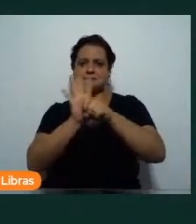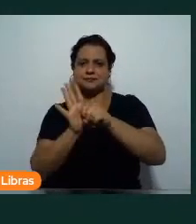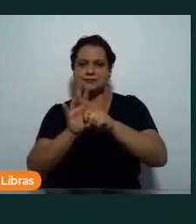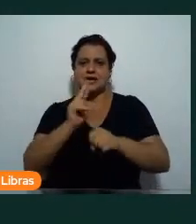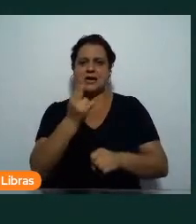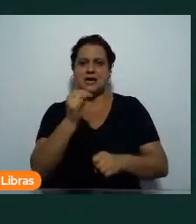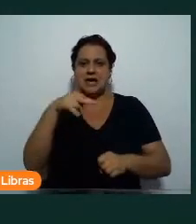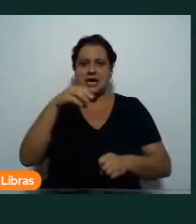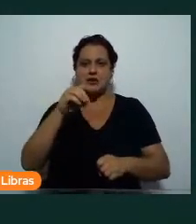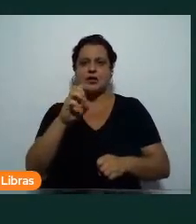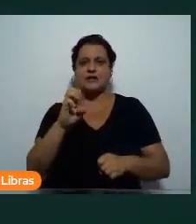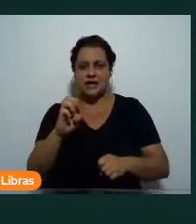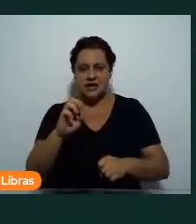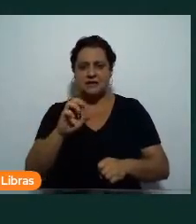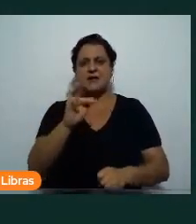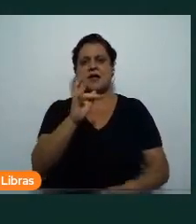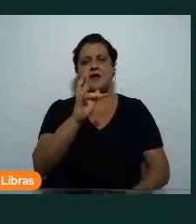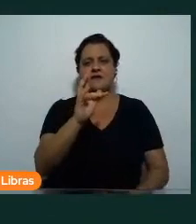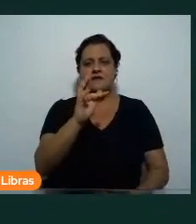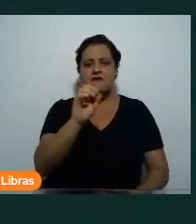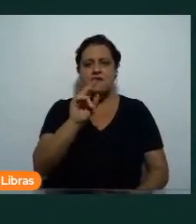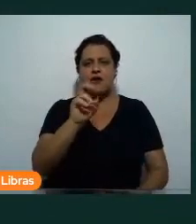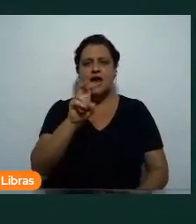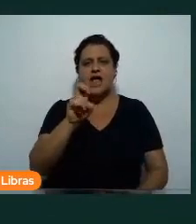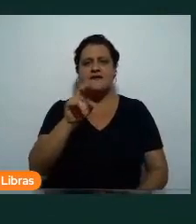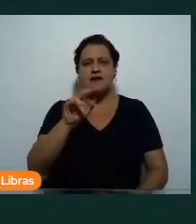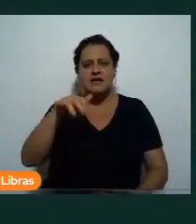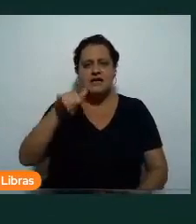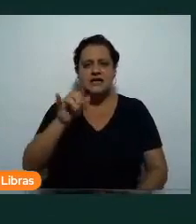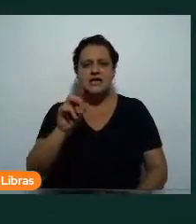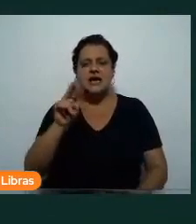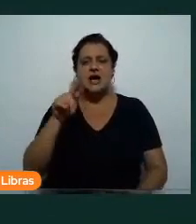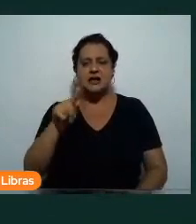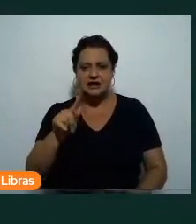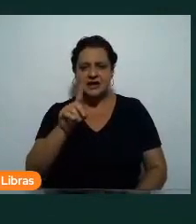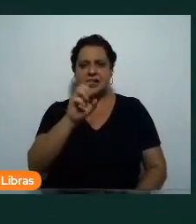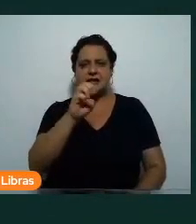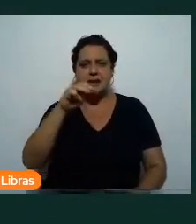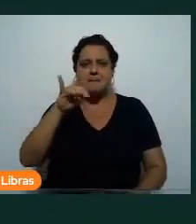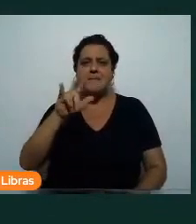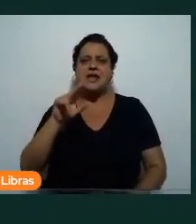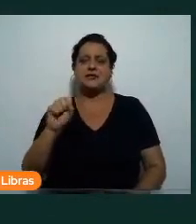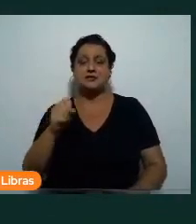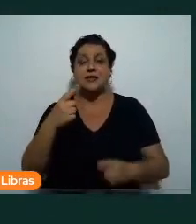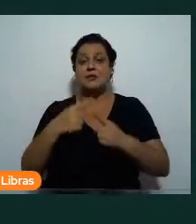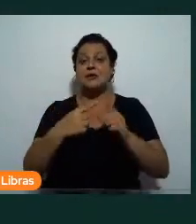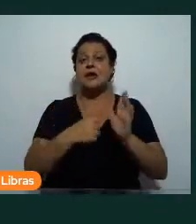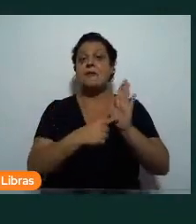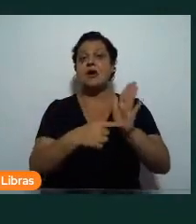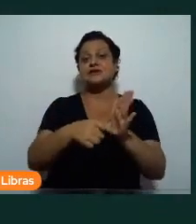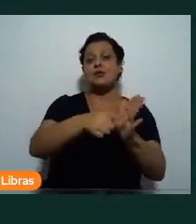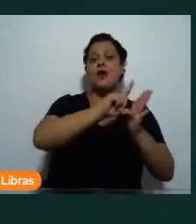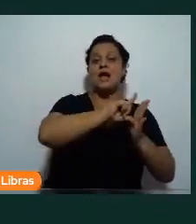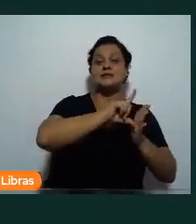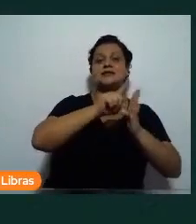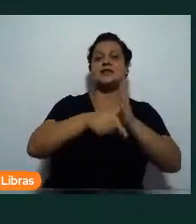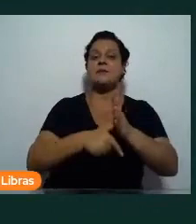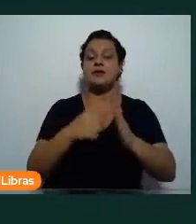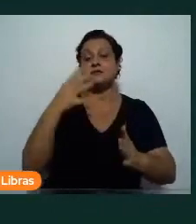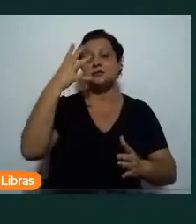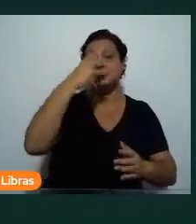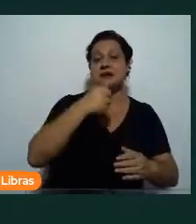como Demilus, porque ele usa o depoimento de beleza, de antes e depois. E nada, Polishop,